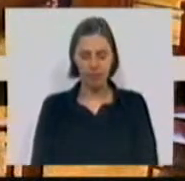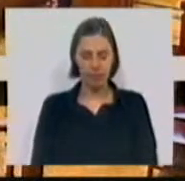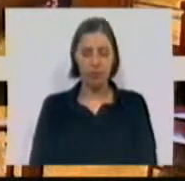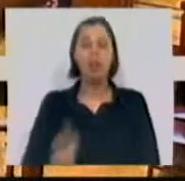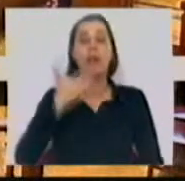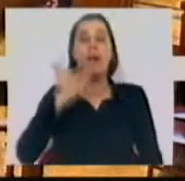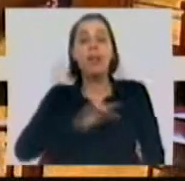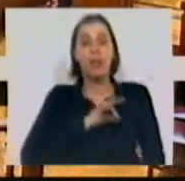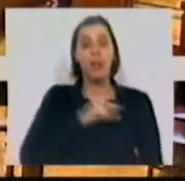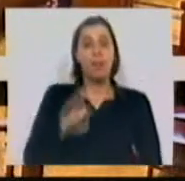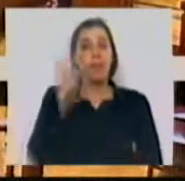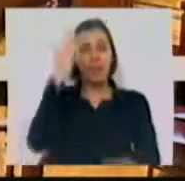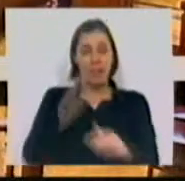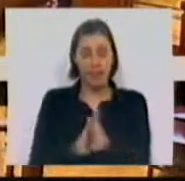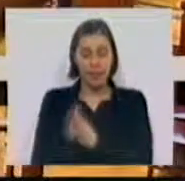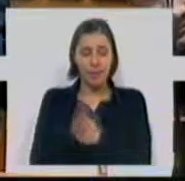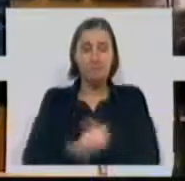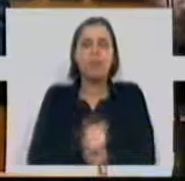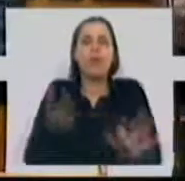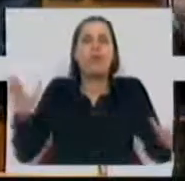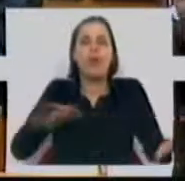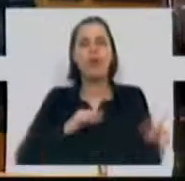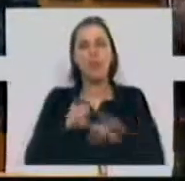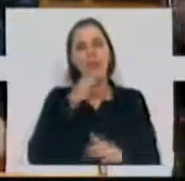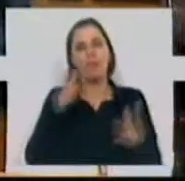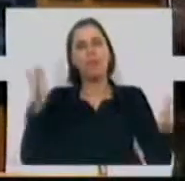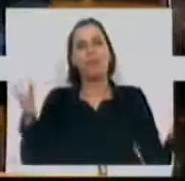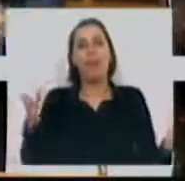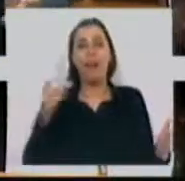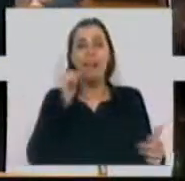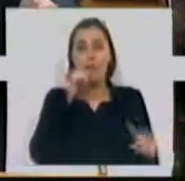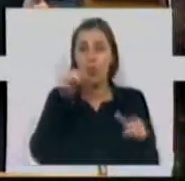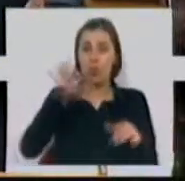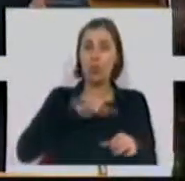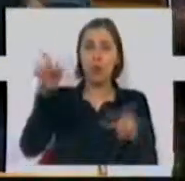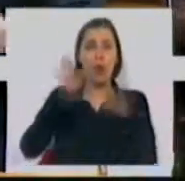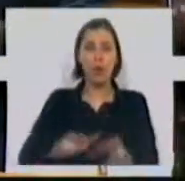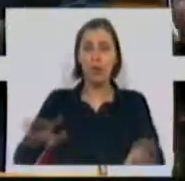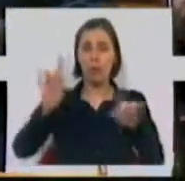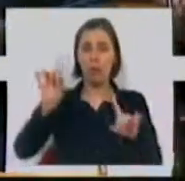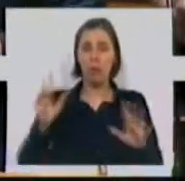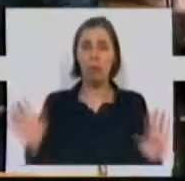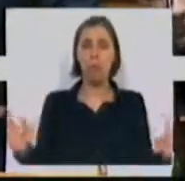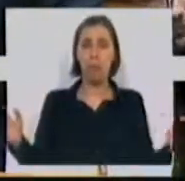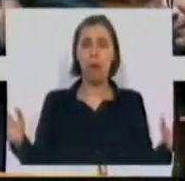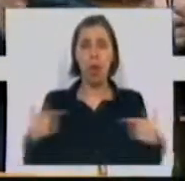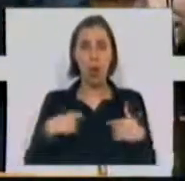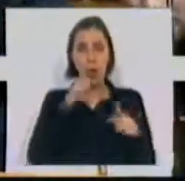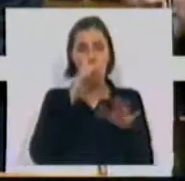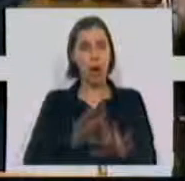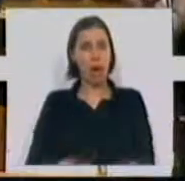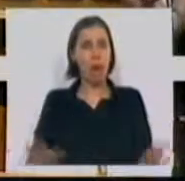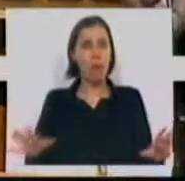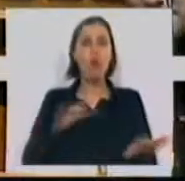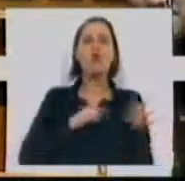Muito obrigado, Sr. Presidente. O Sr. Deputado Telmo Correia, quem não ficou calmo foi o Sr. Não fui eu, mas estava calmo. o Sr.